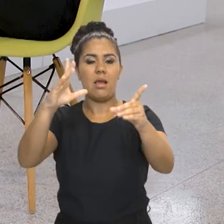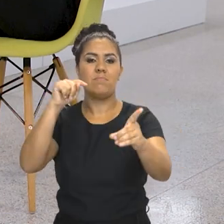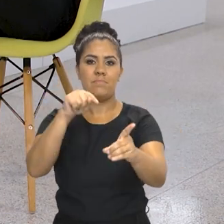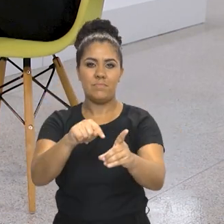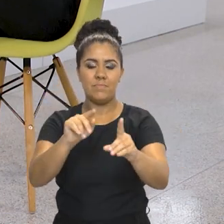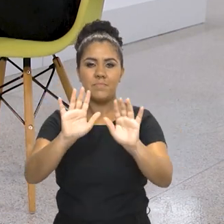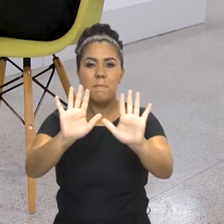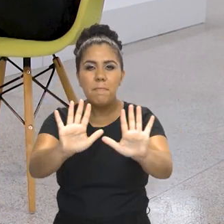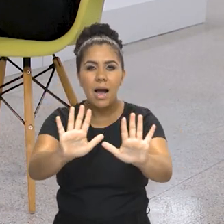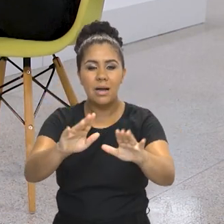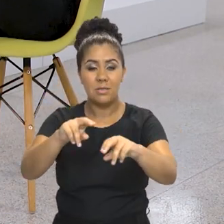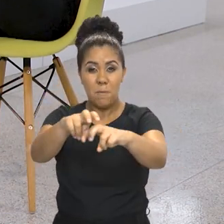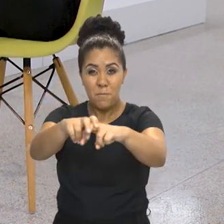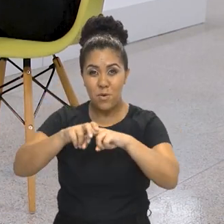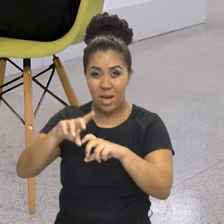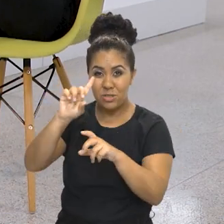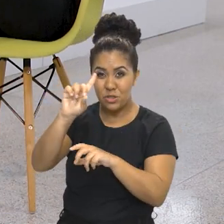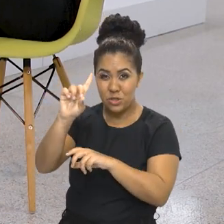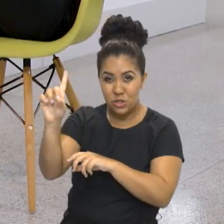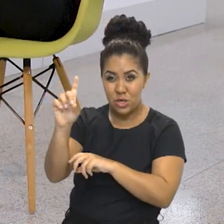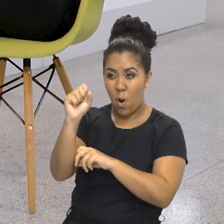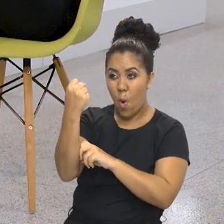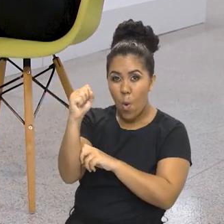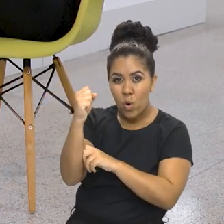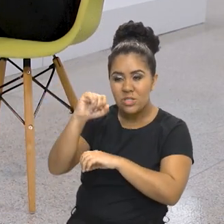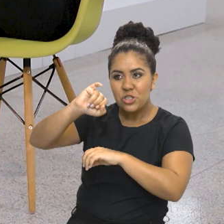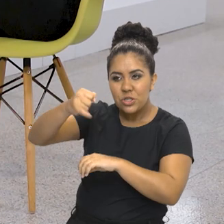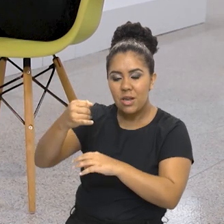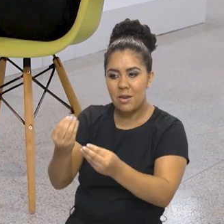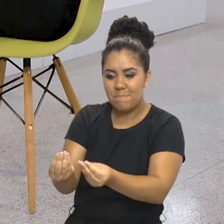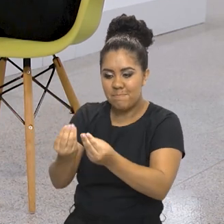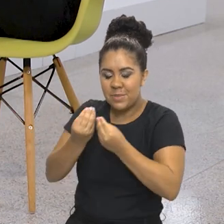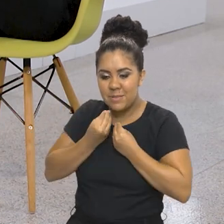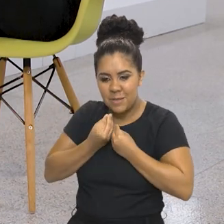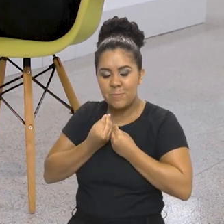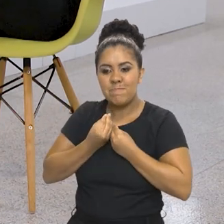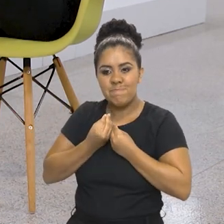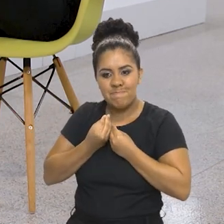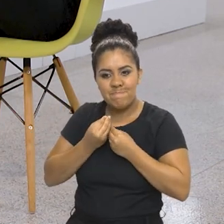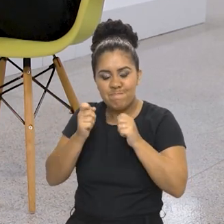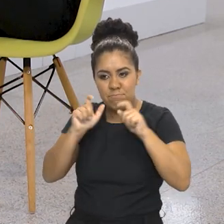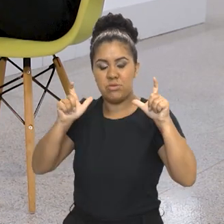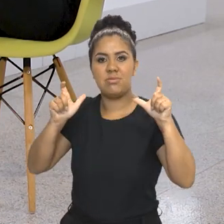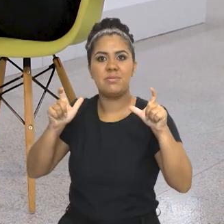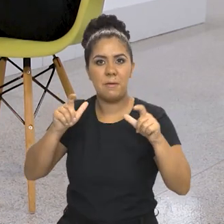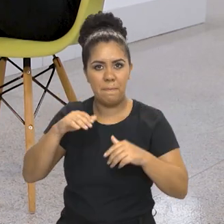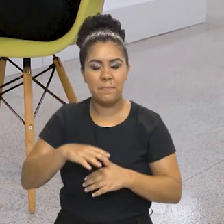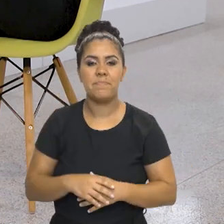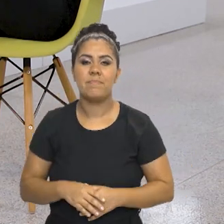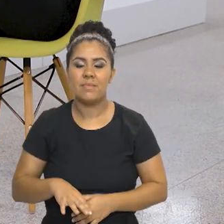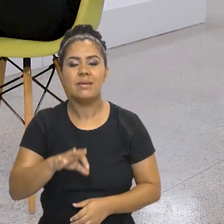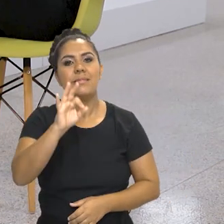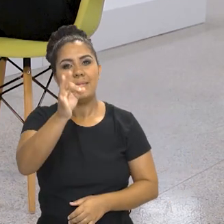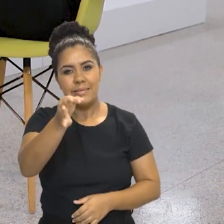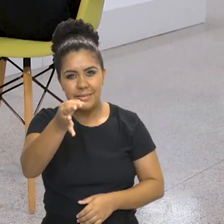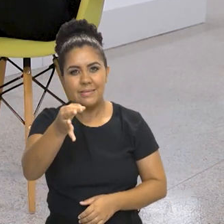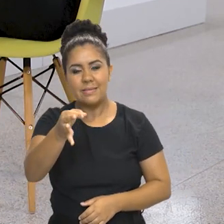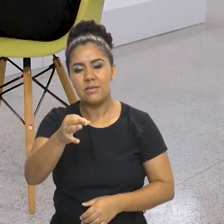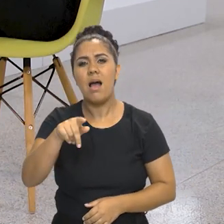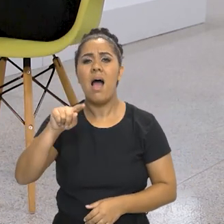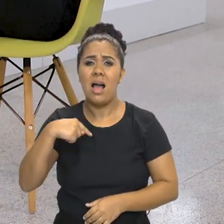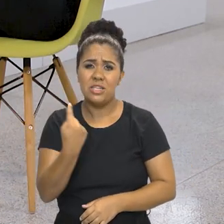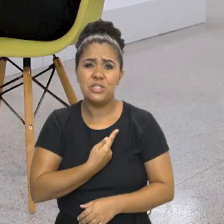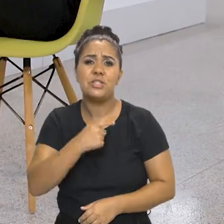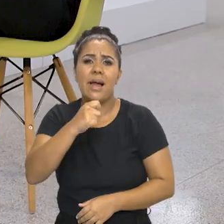mesma sensação, mas eu acho que a partir daquele 8 de janeiro, isso ficou mais latente. Sim, eu acho que a gente ainda vai levar alguns anos para